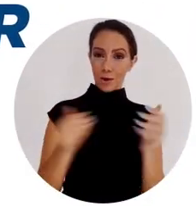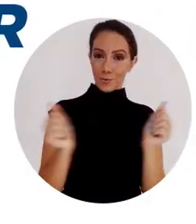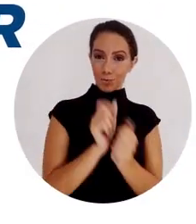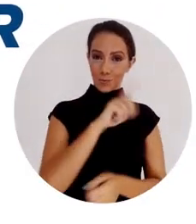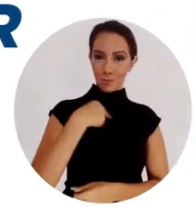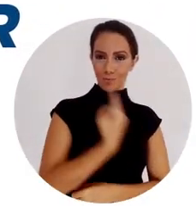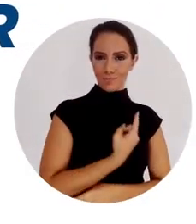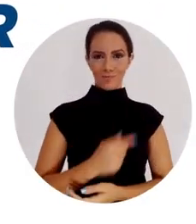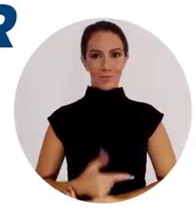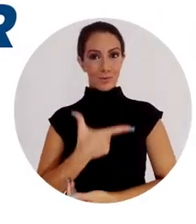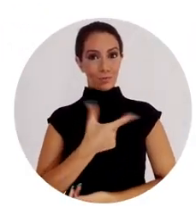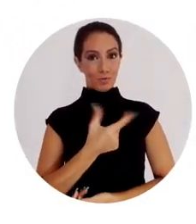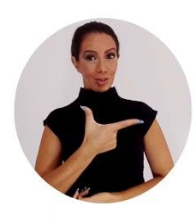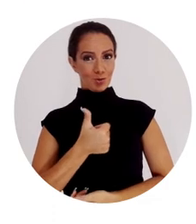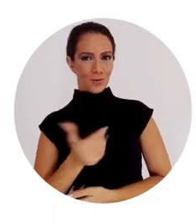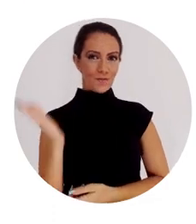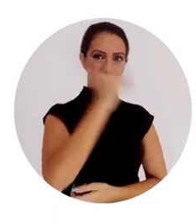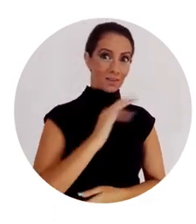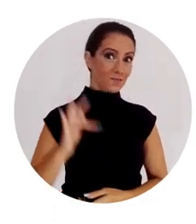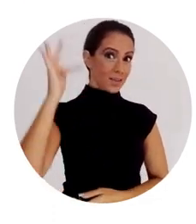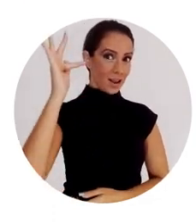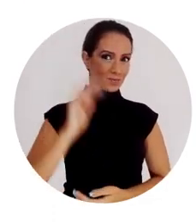Em 2021, vem ser federal!